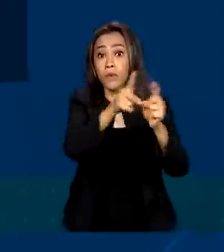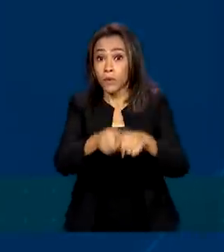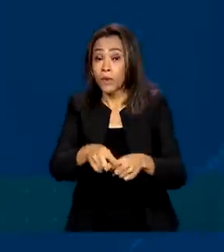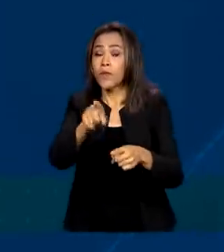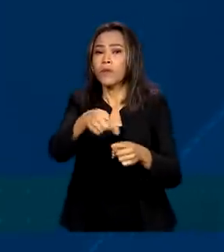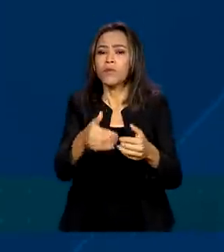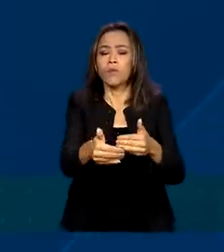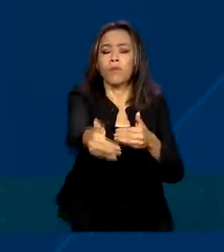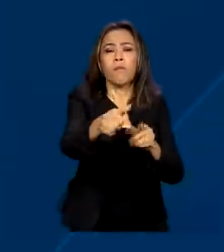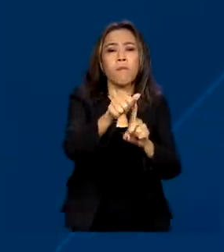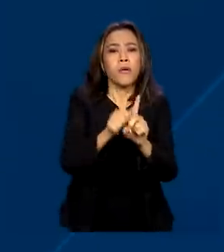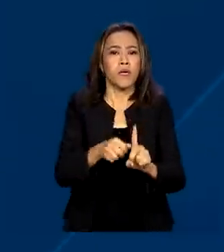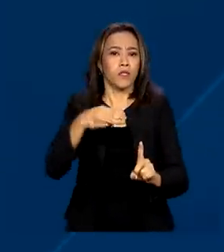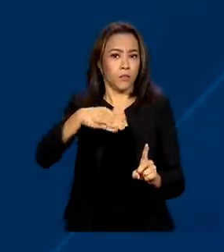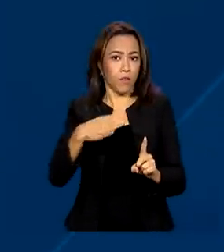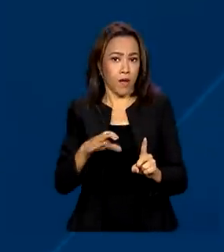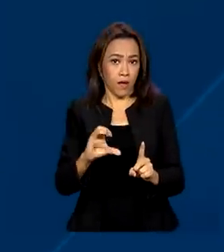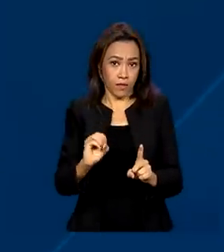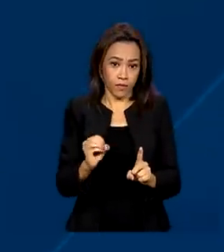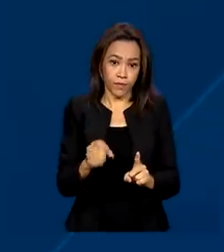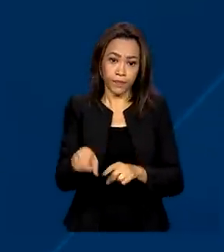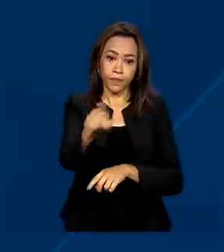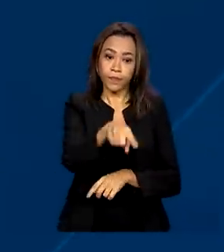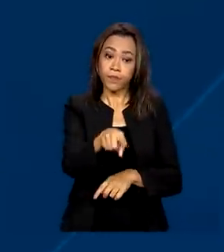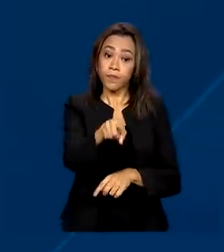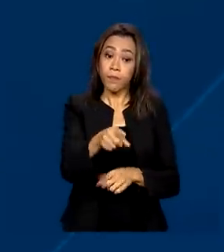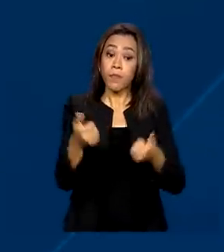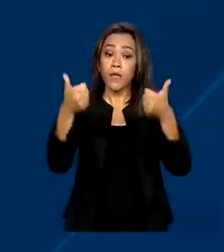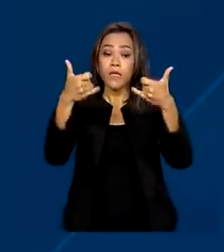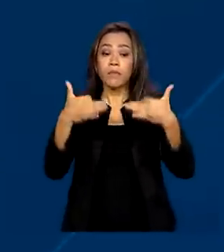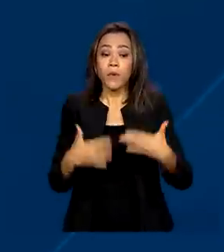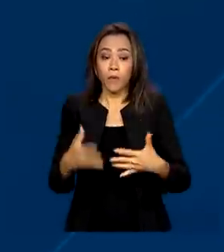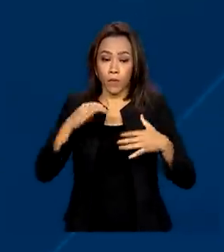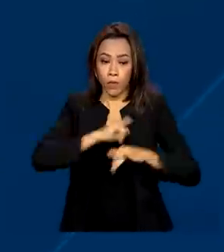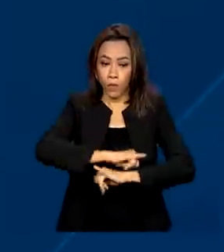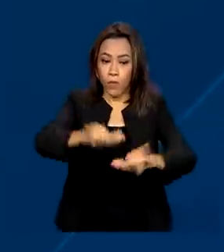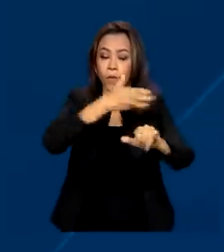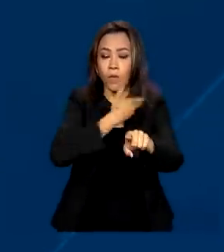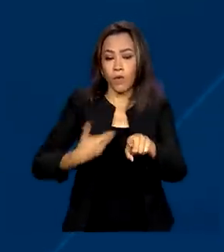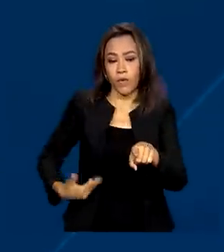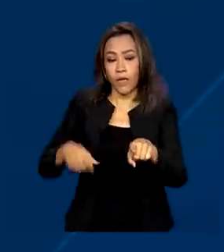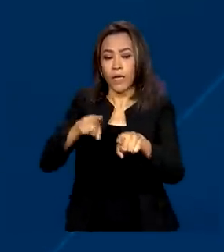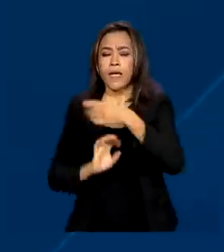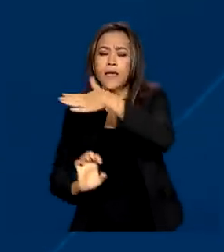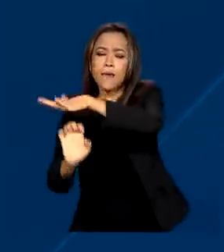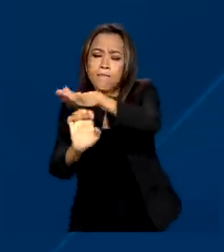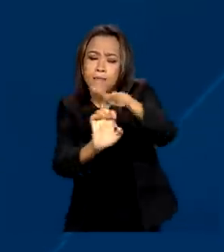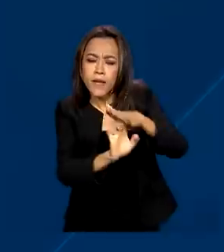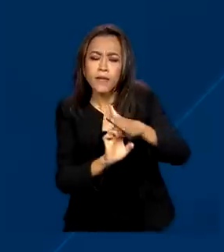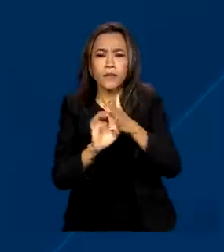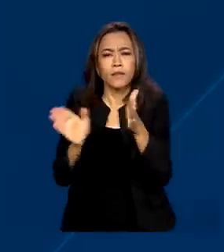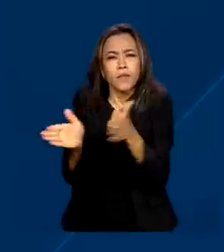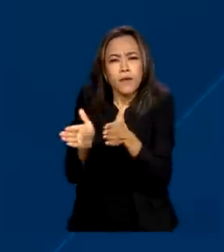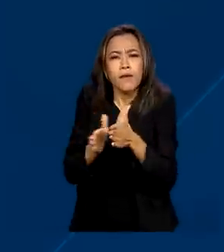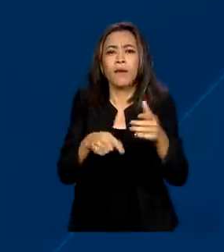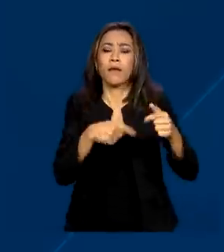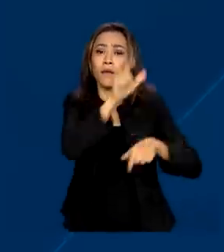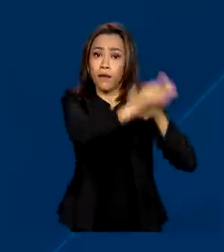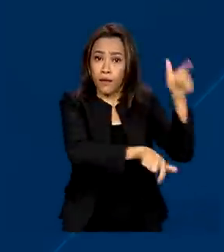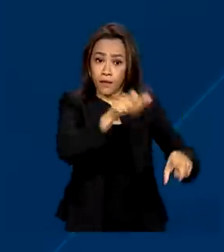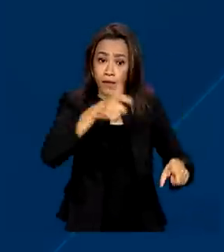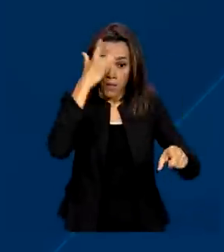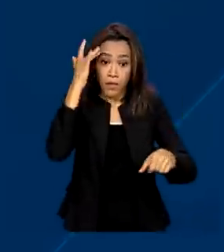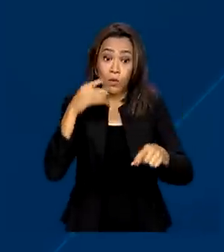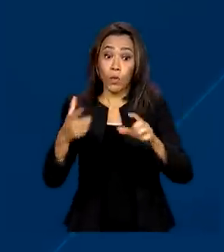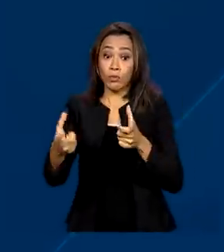Quanto ao programa Litígio Zero, o governo informou que pessoas físicas, micro e pequenas empresas, com dívidas abaixo de 60